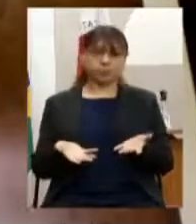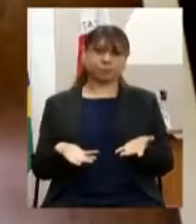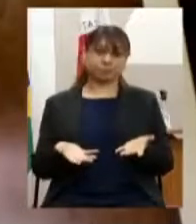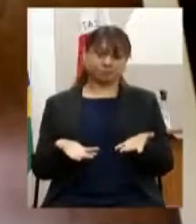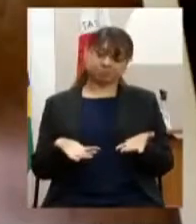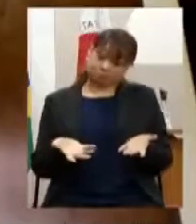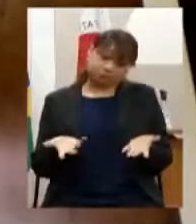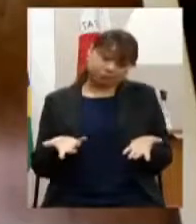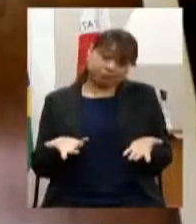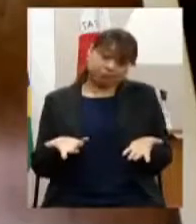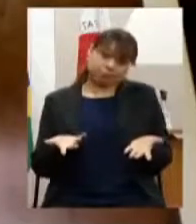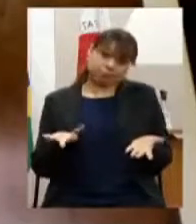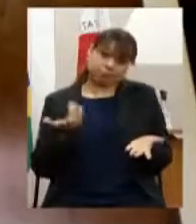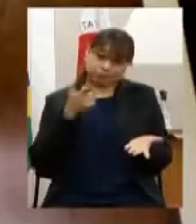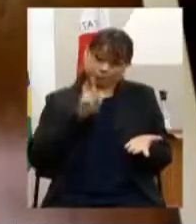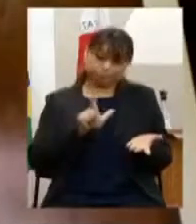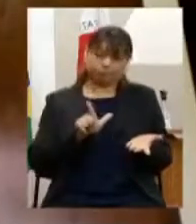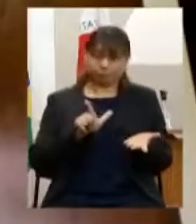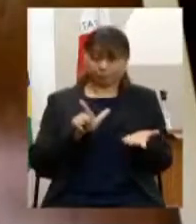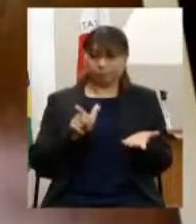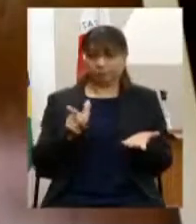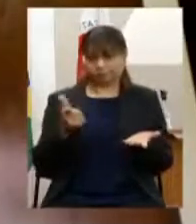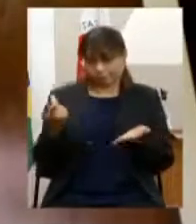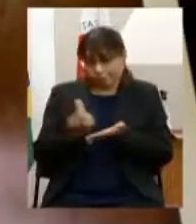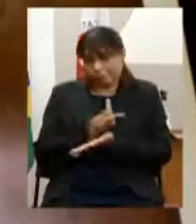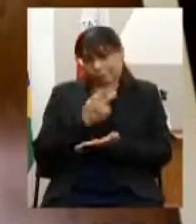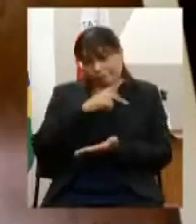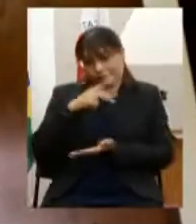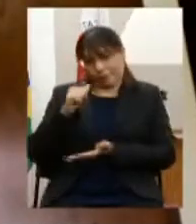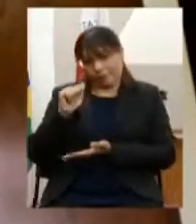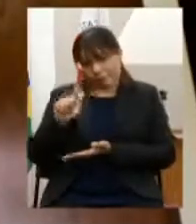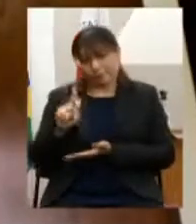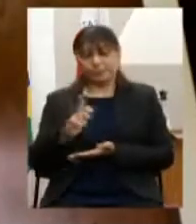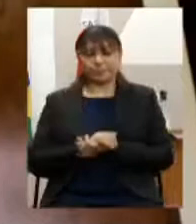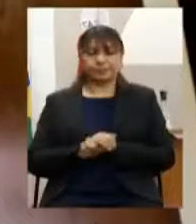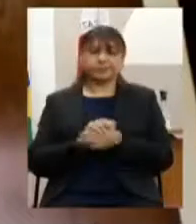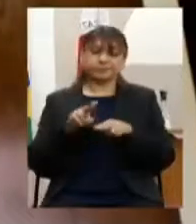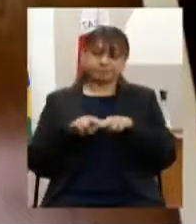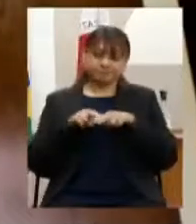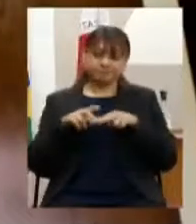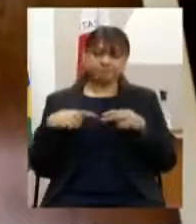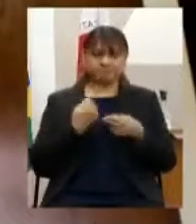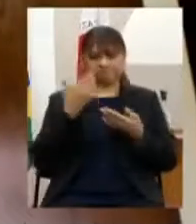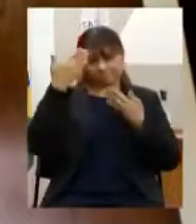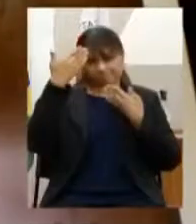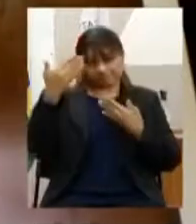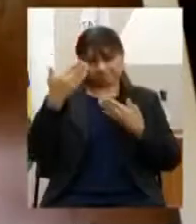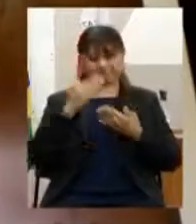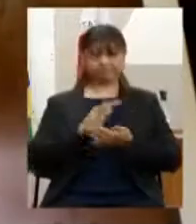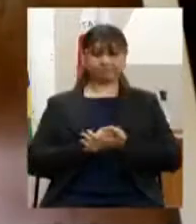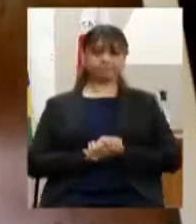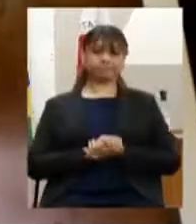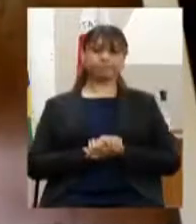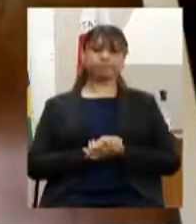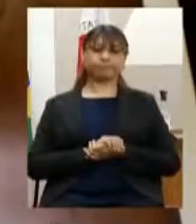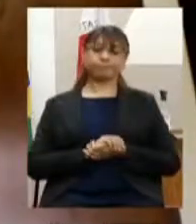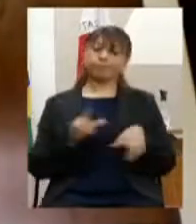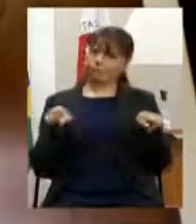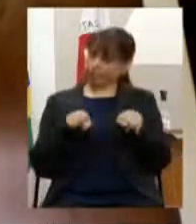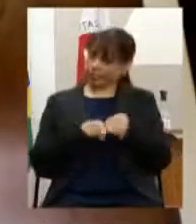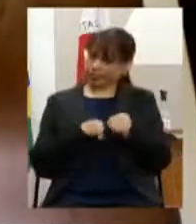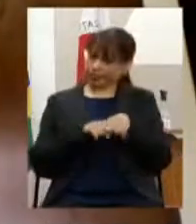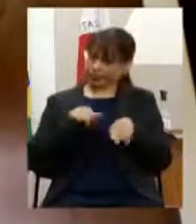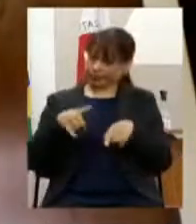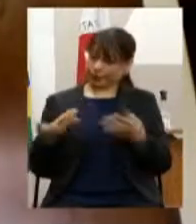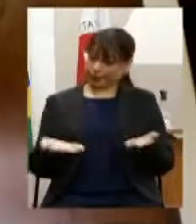deixou de propidenciar os meios para que isso acontecesse então por isso nosso agradecimento mas eu gostaria também nesse